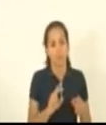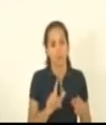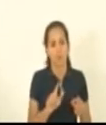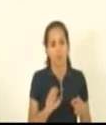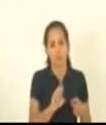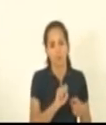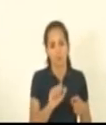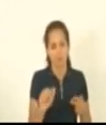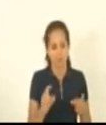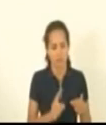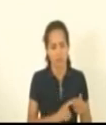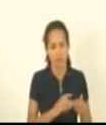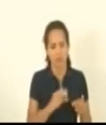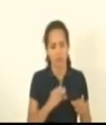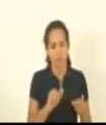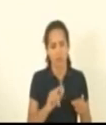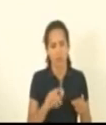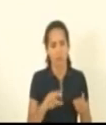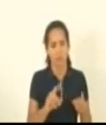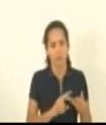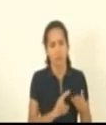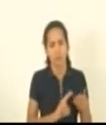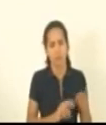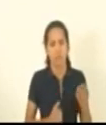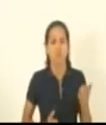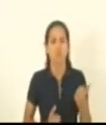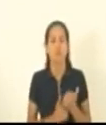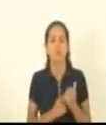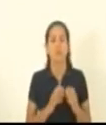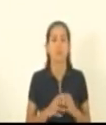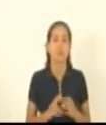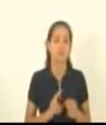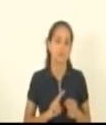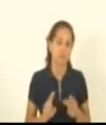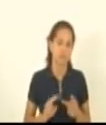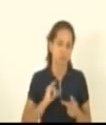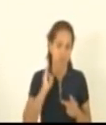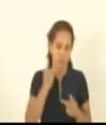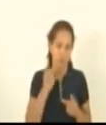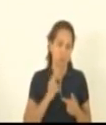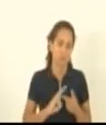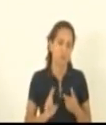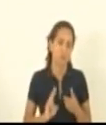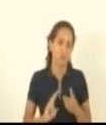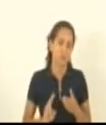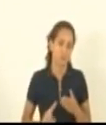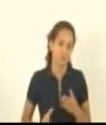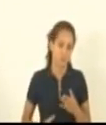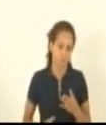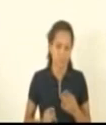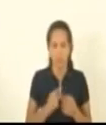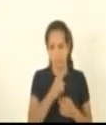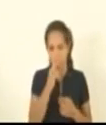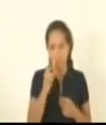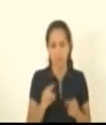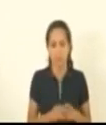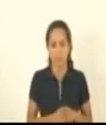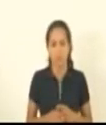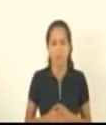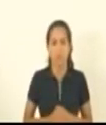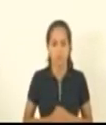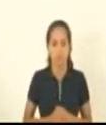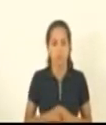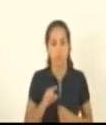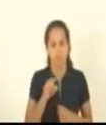Camila Valadão e Lucas Polese Suplentes Janete de Sá Alain Ferreira e Capitão Assunção São